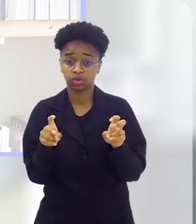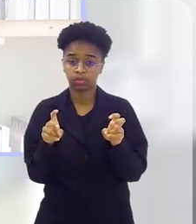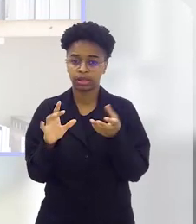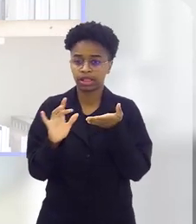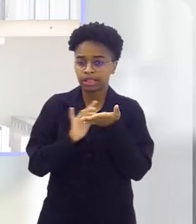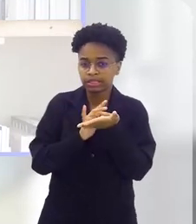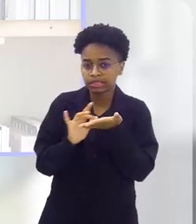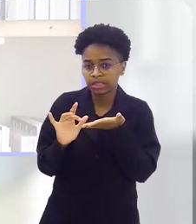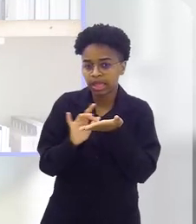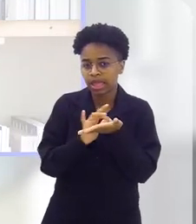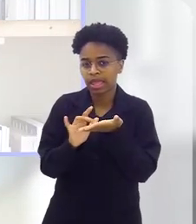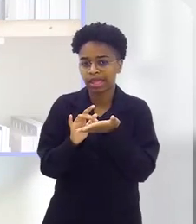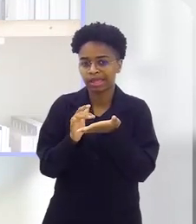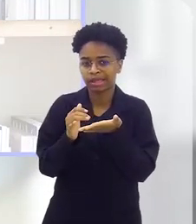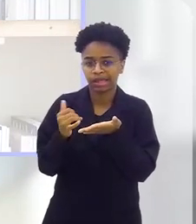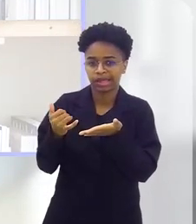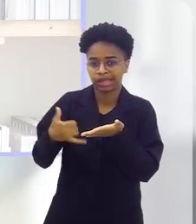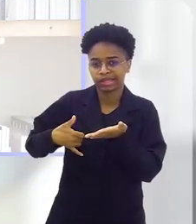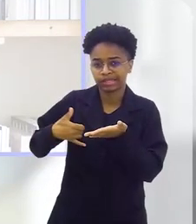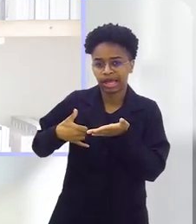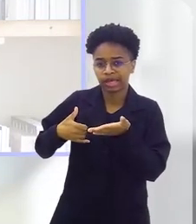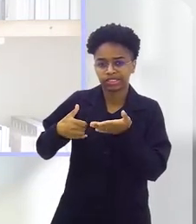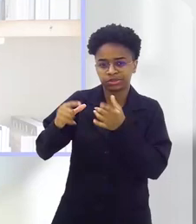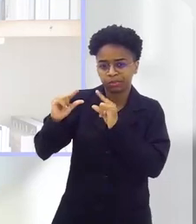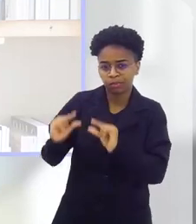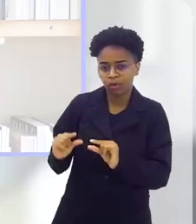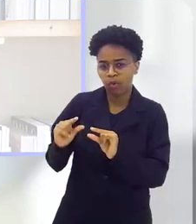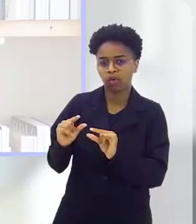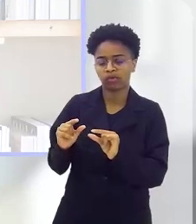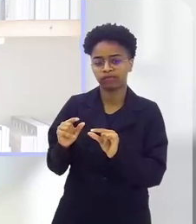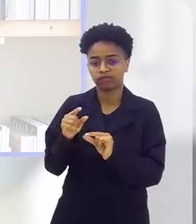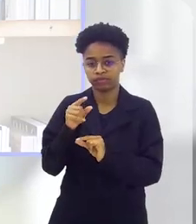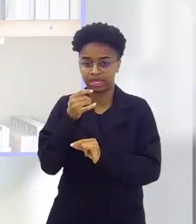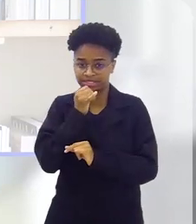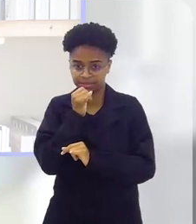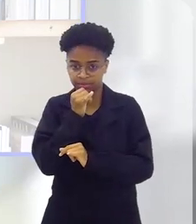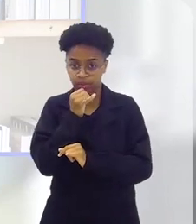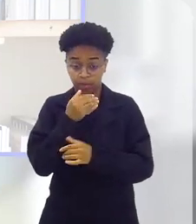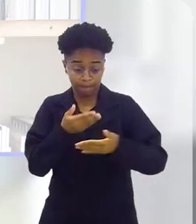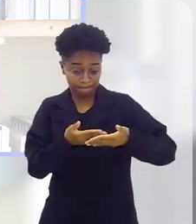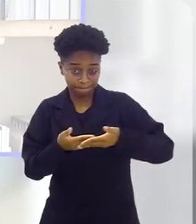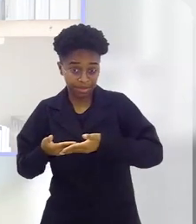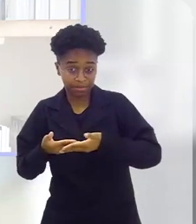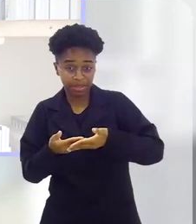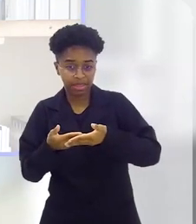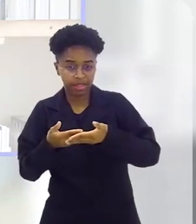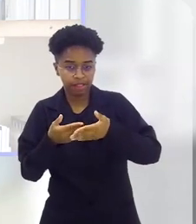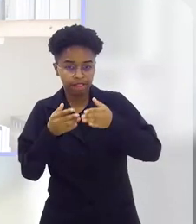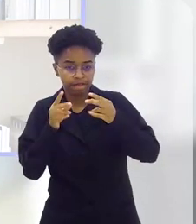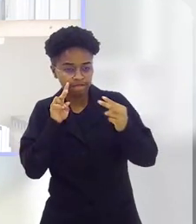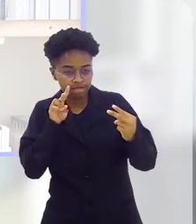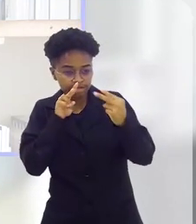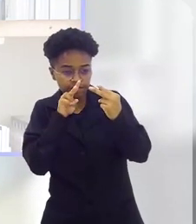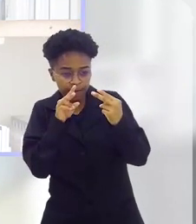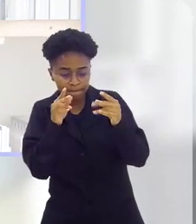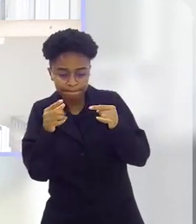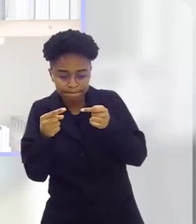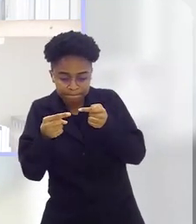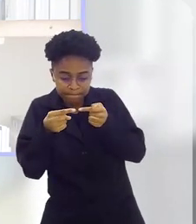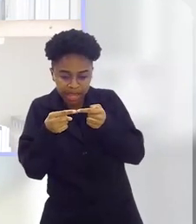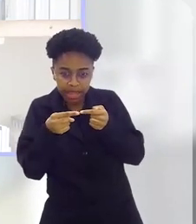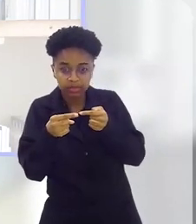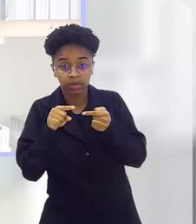questão da tela, muito novinho, né, em relação ao alcance, a senhora quer dizer que, assim, quando é bebezinho, ele enxerga bem de